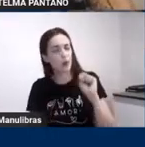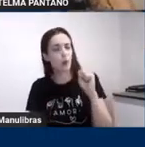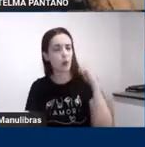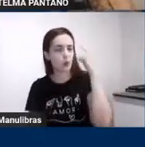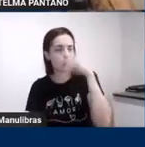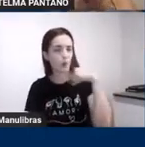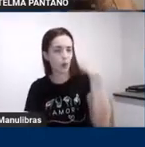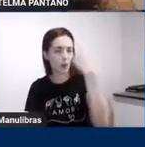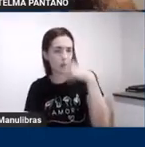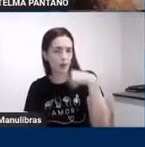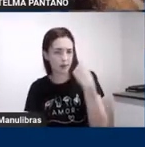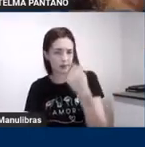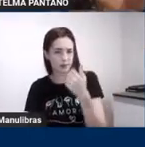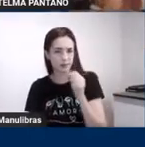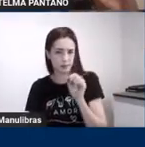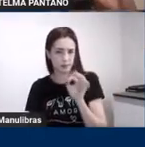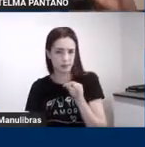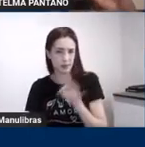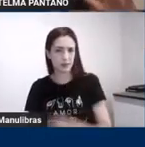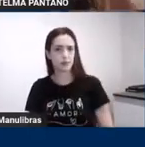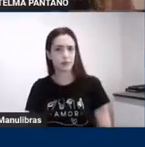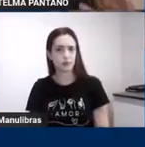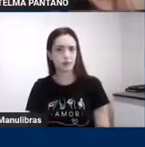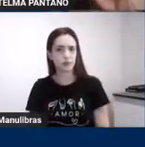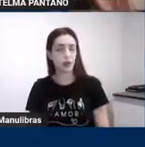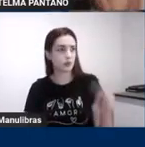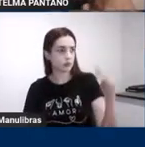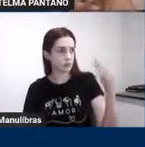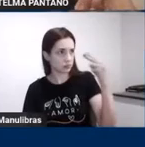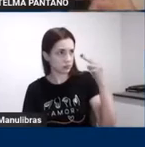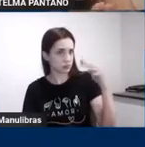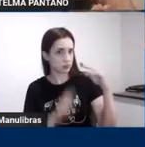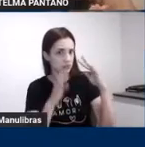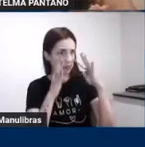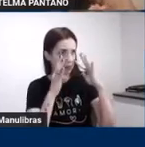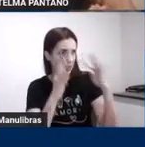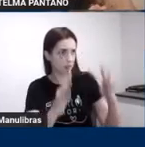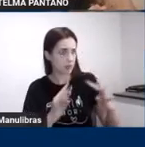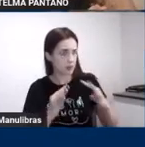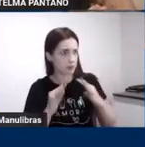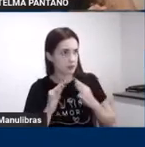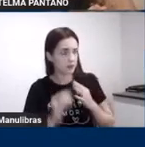um máximo 15 minutos de atenção voluntária focada e sustentada.